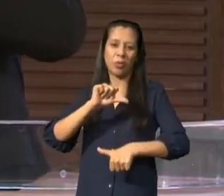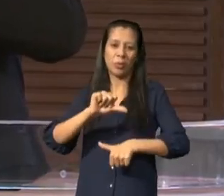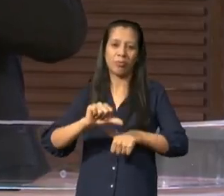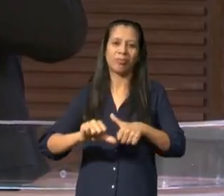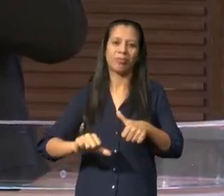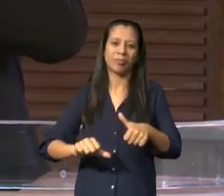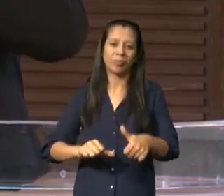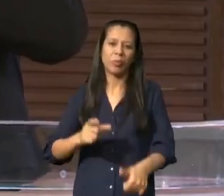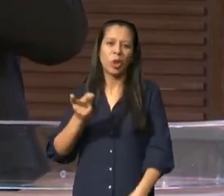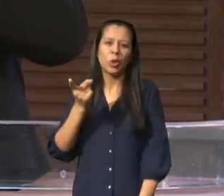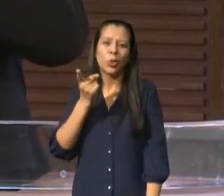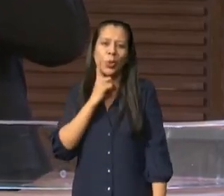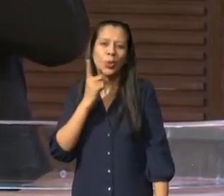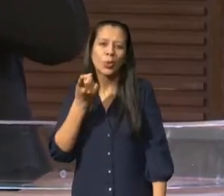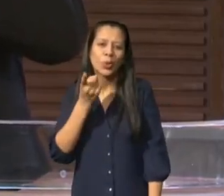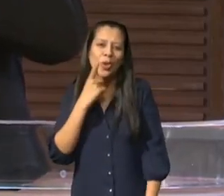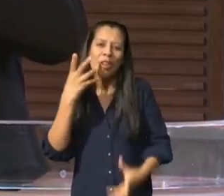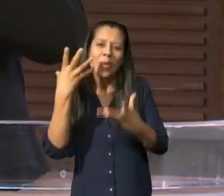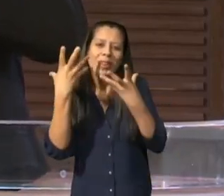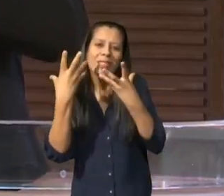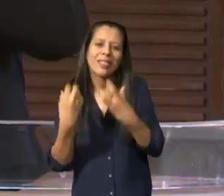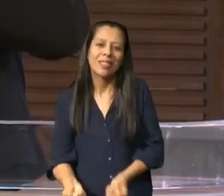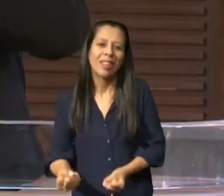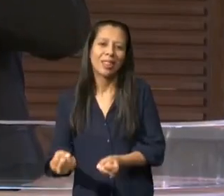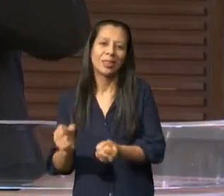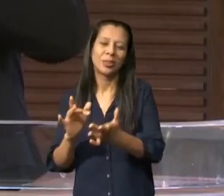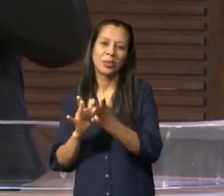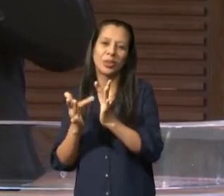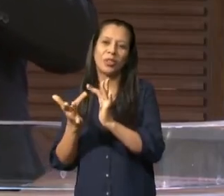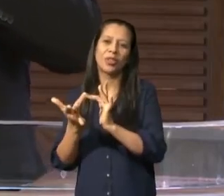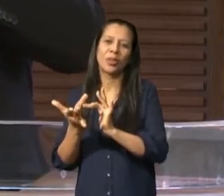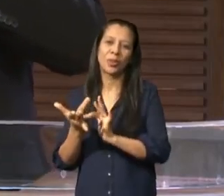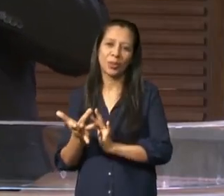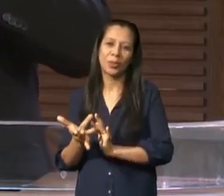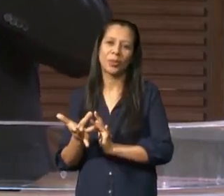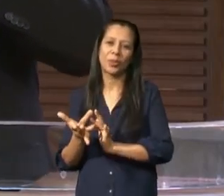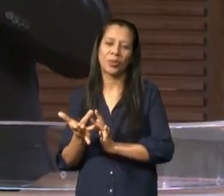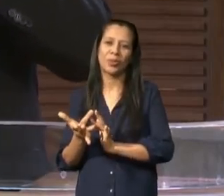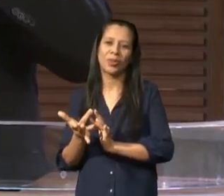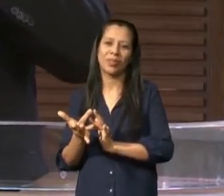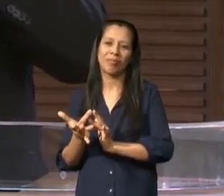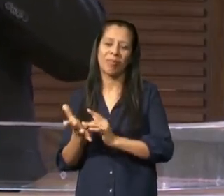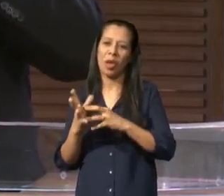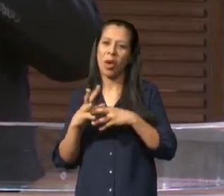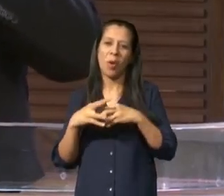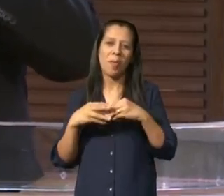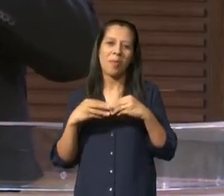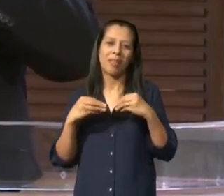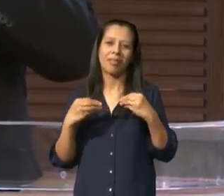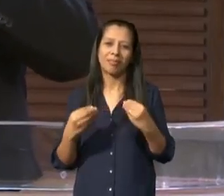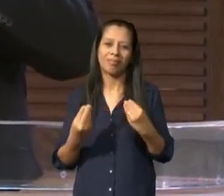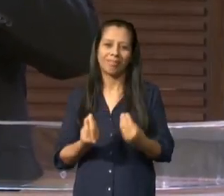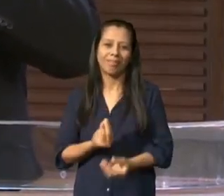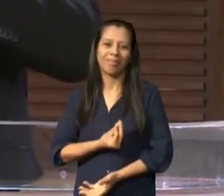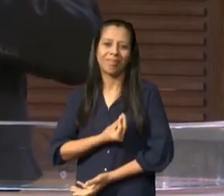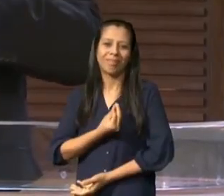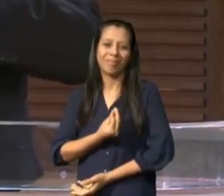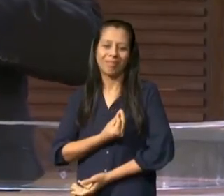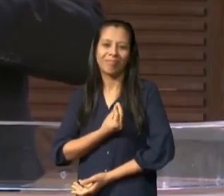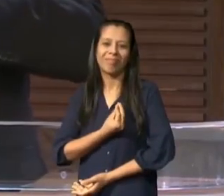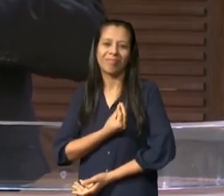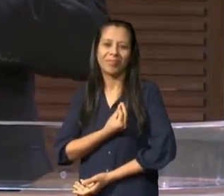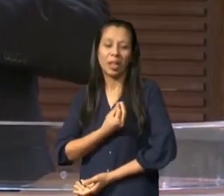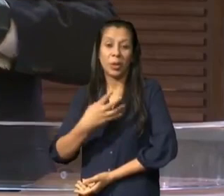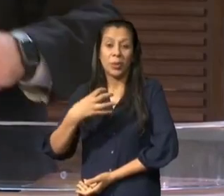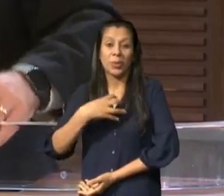aceito este milagre da vida eu aceito a Jesus como meu salvador pessoal e é por